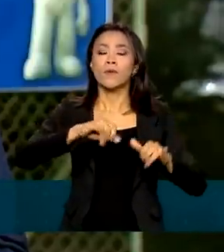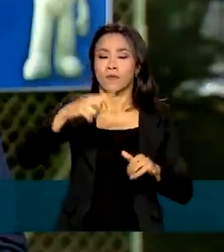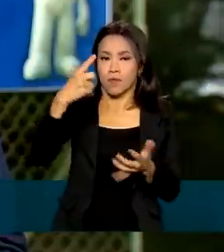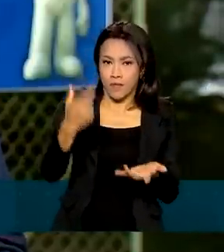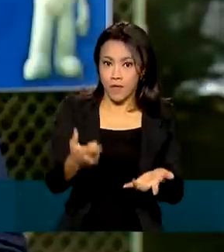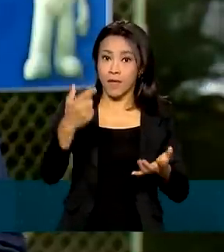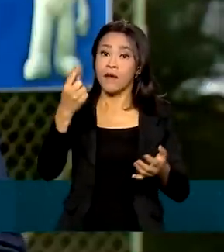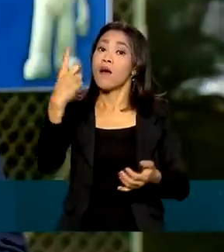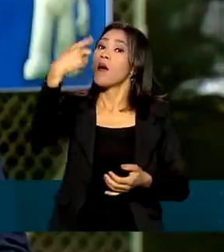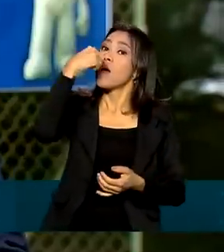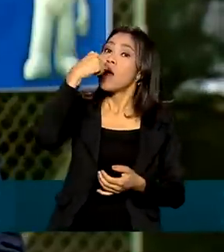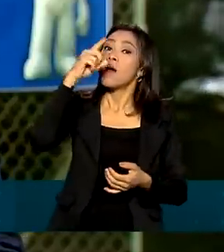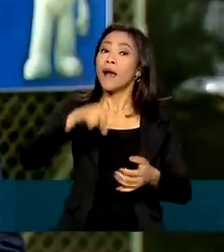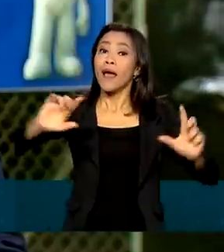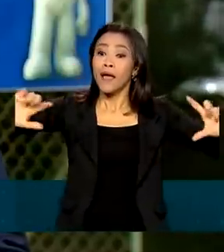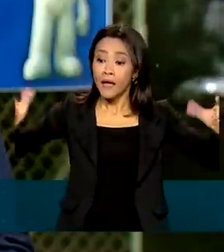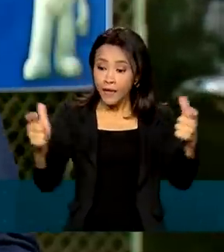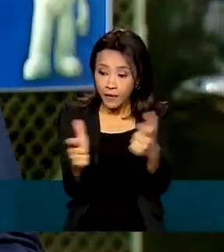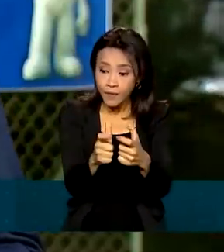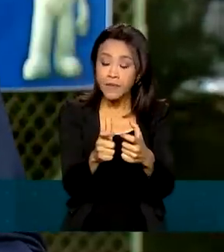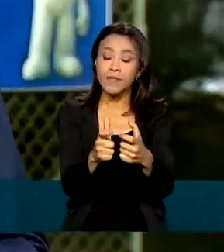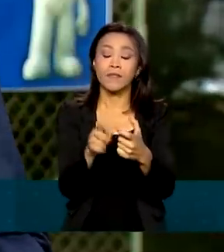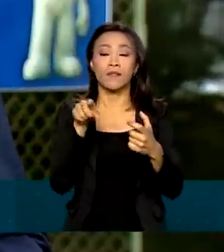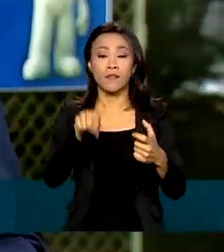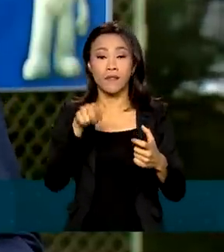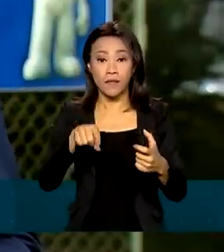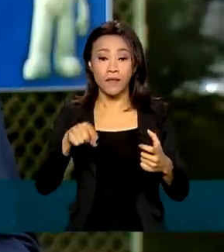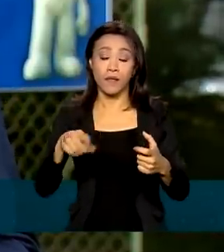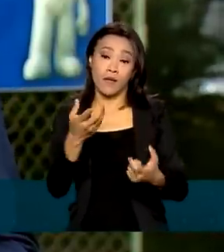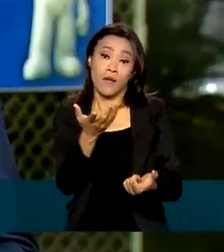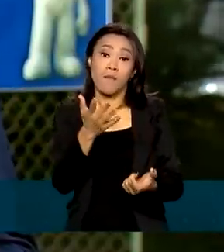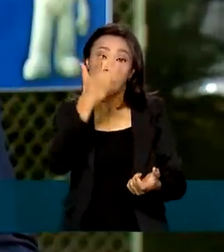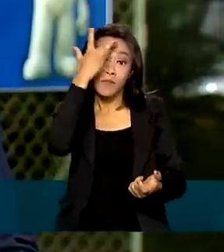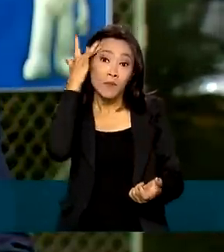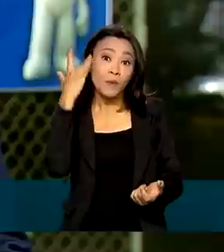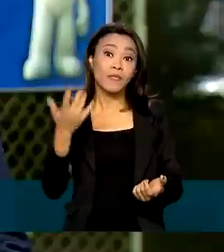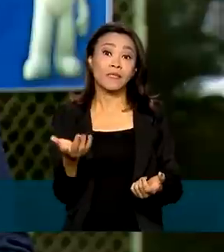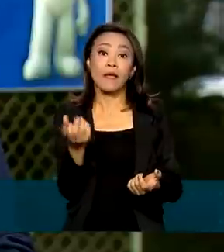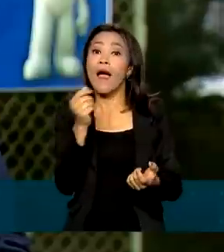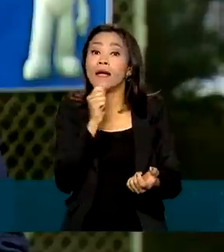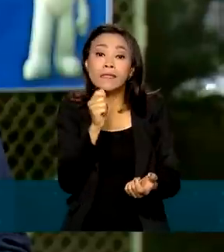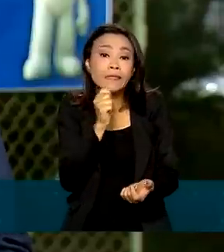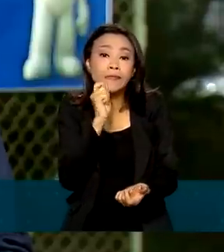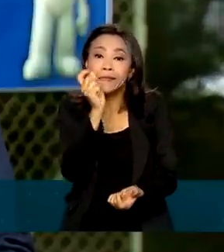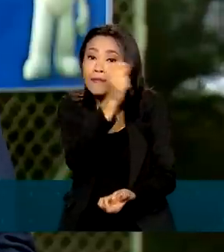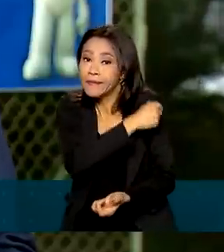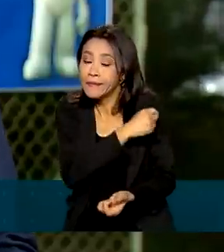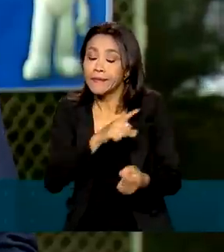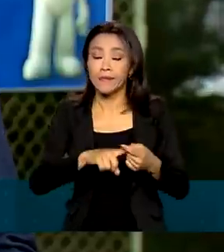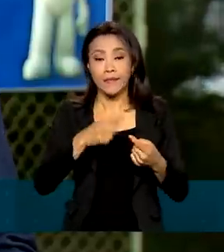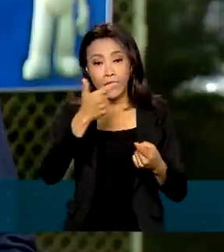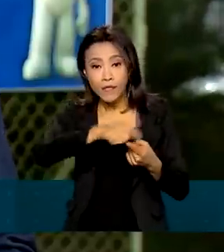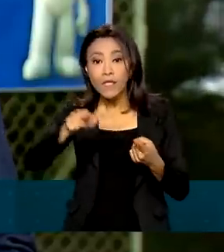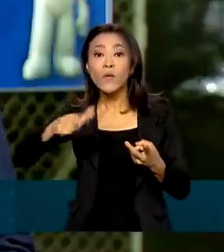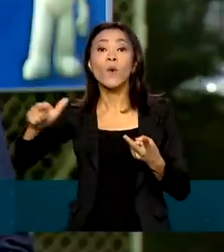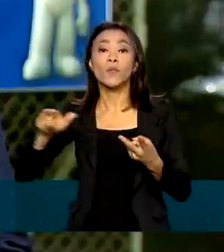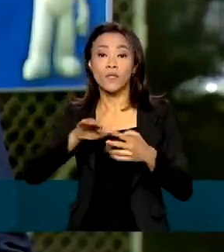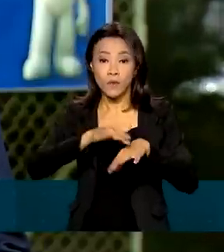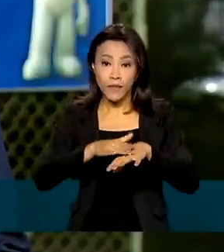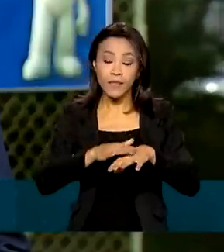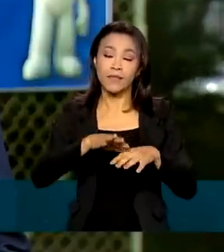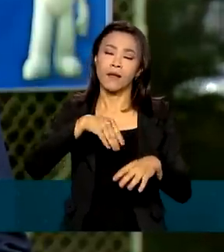o número de não vacinados entre os menores de 15 anos contra doenças como o sarampo, a hepatite A e B e também a febre